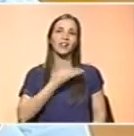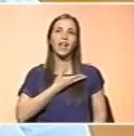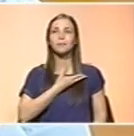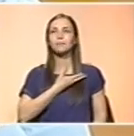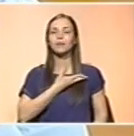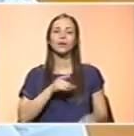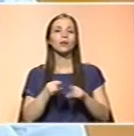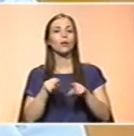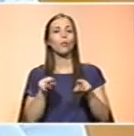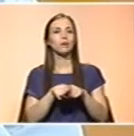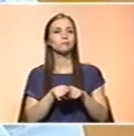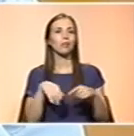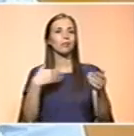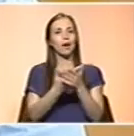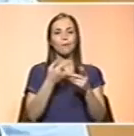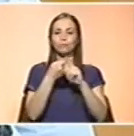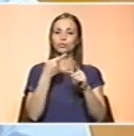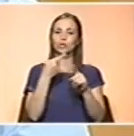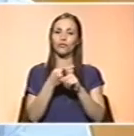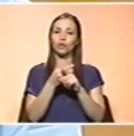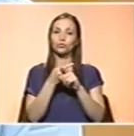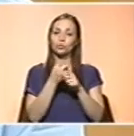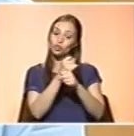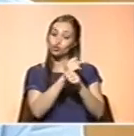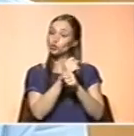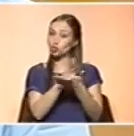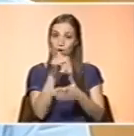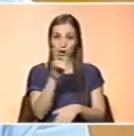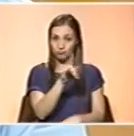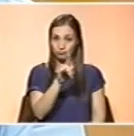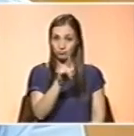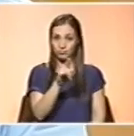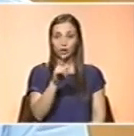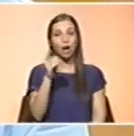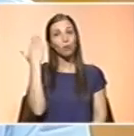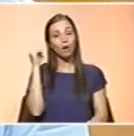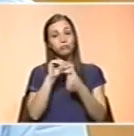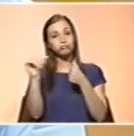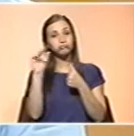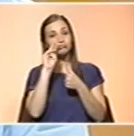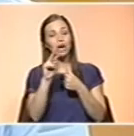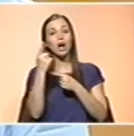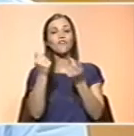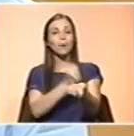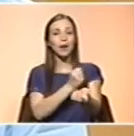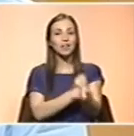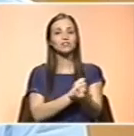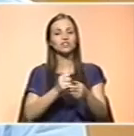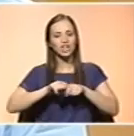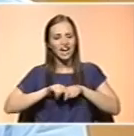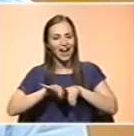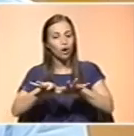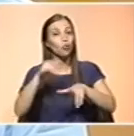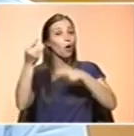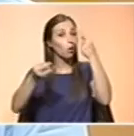tendo benefícios no osso, mas como a peça dizia, hoje em dia na diabetes, em alguns tipos de cancro, também parece poder